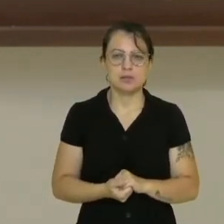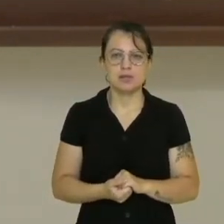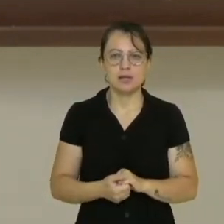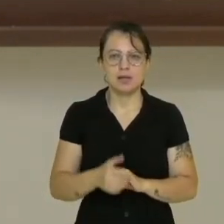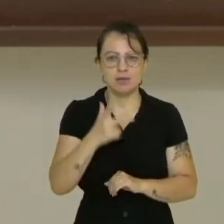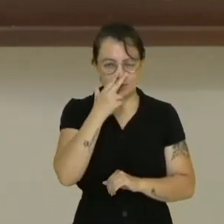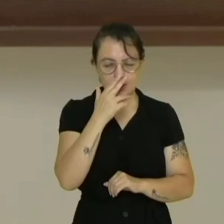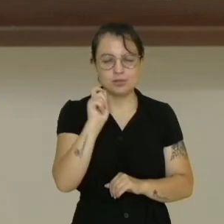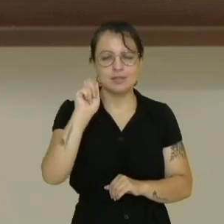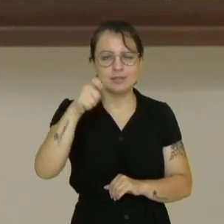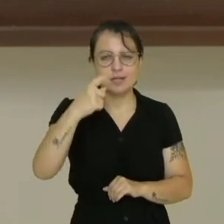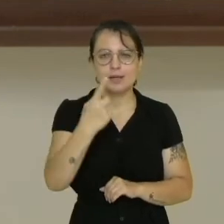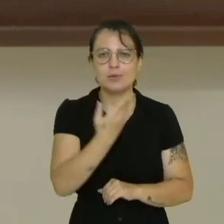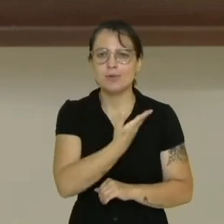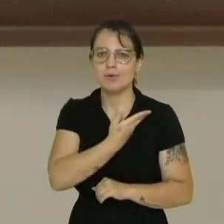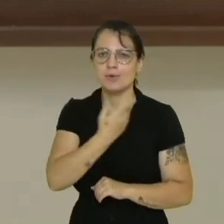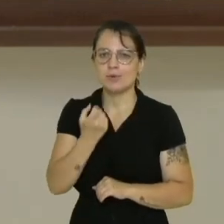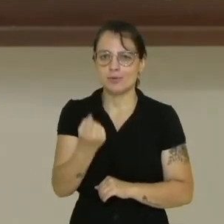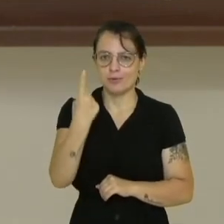sair inclusive dali uma boa amizade.